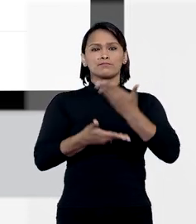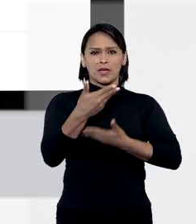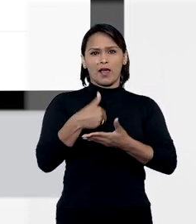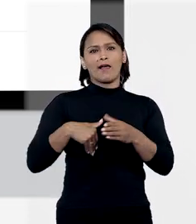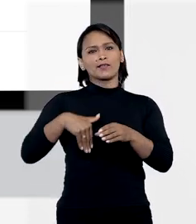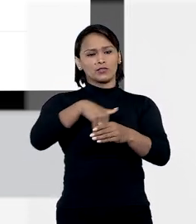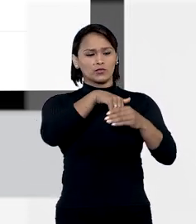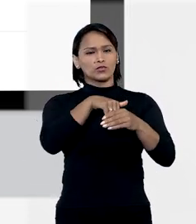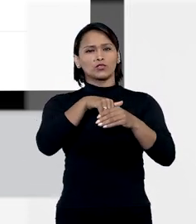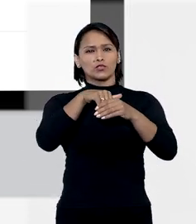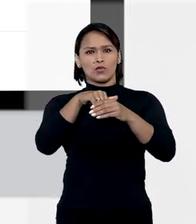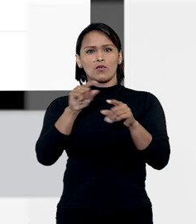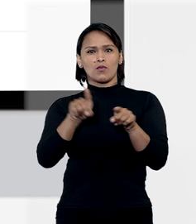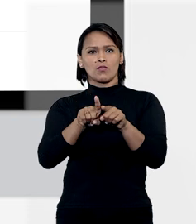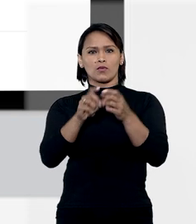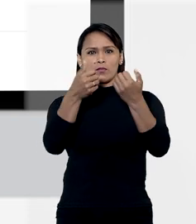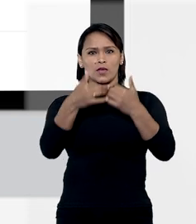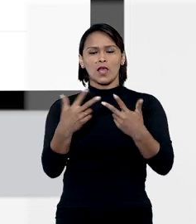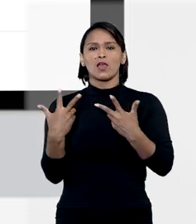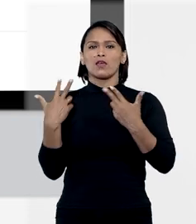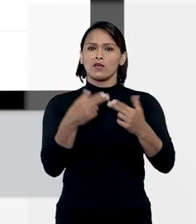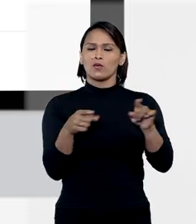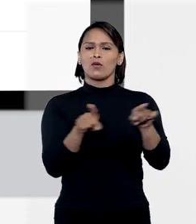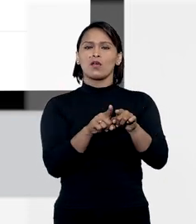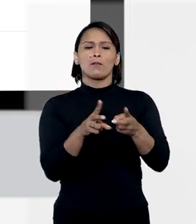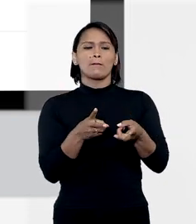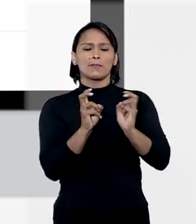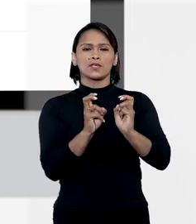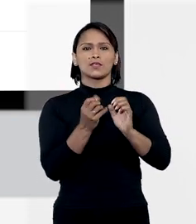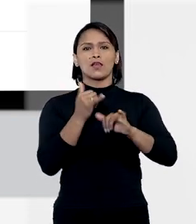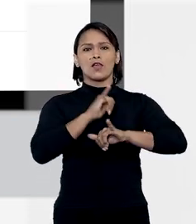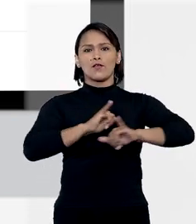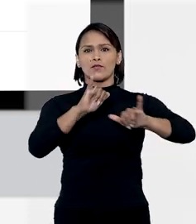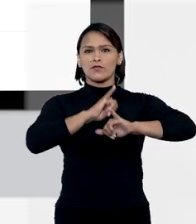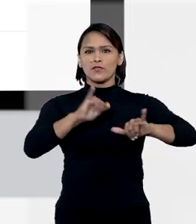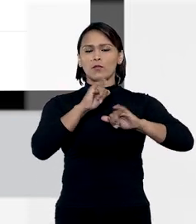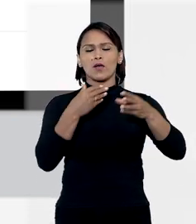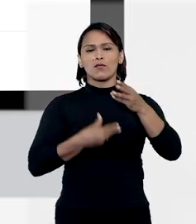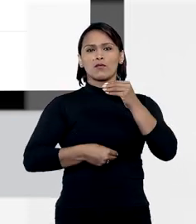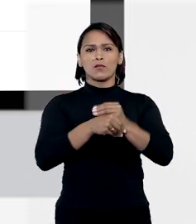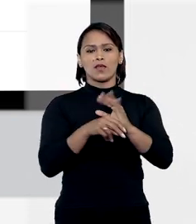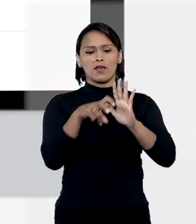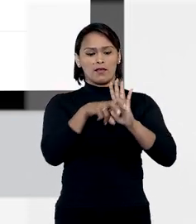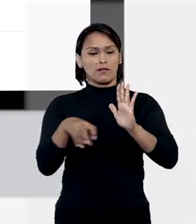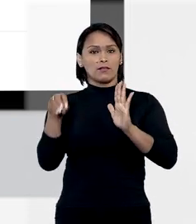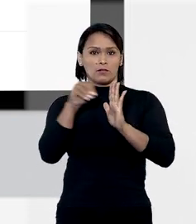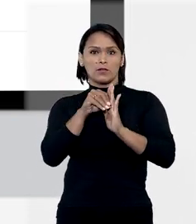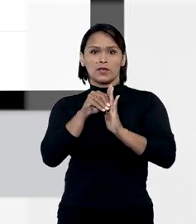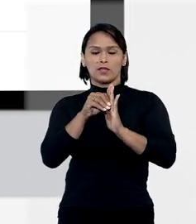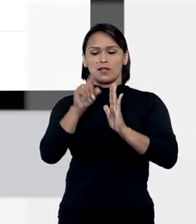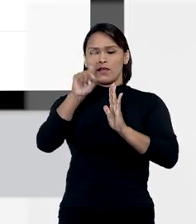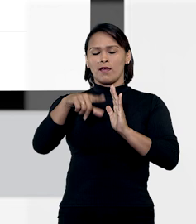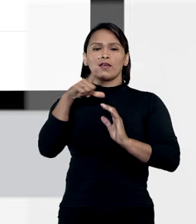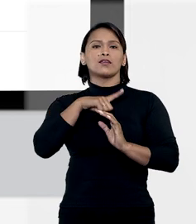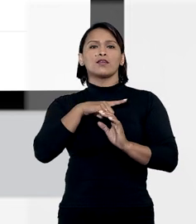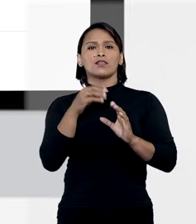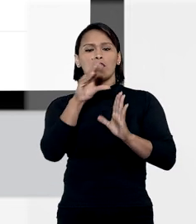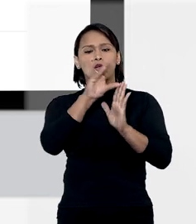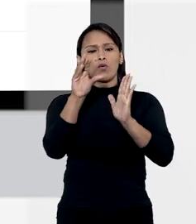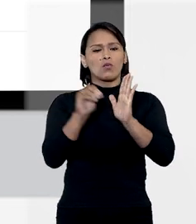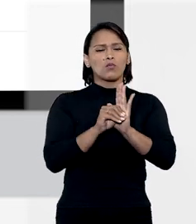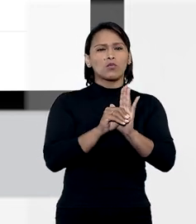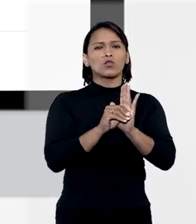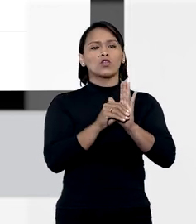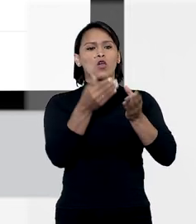parte do inteiro teor. O mesmo se observa em Informações complementares à emenda. Aqui existem conteúdos